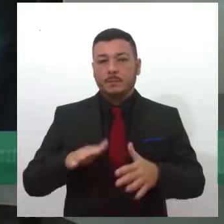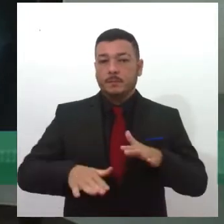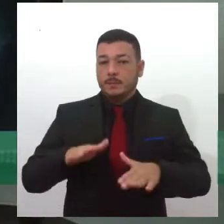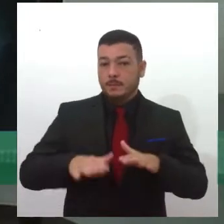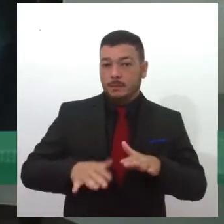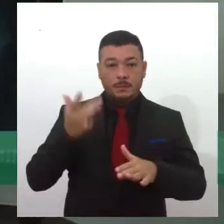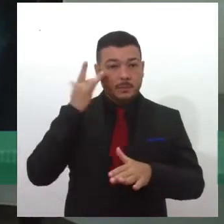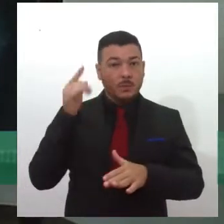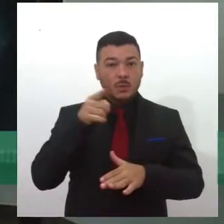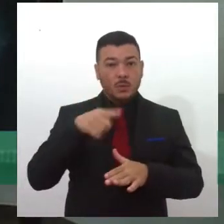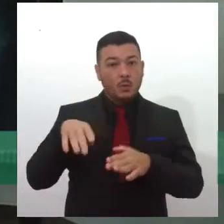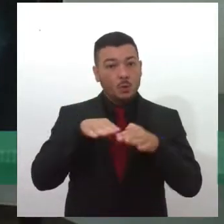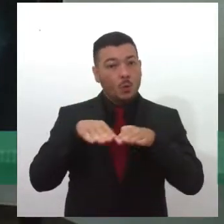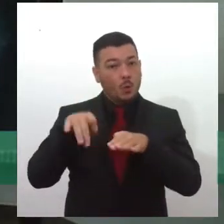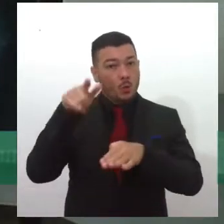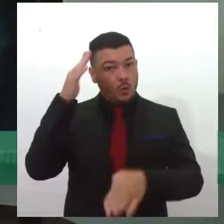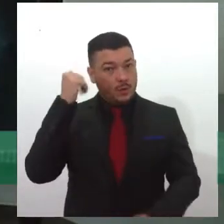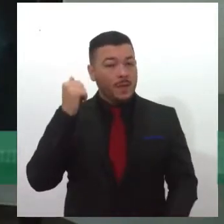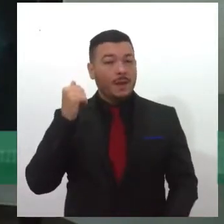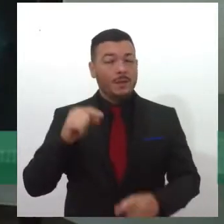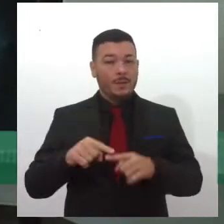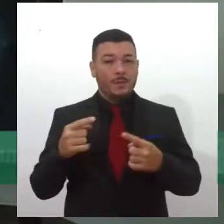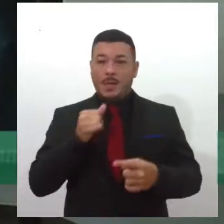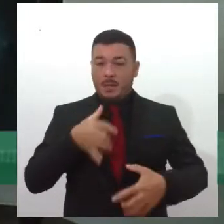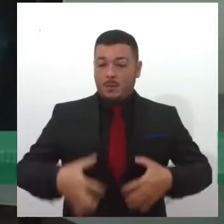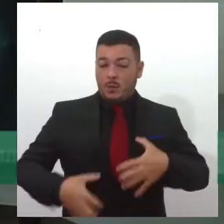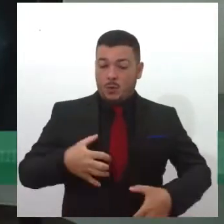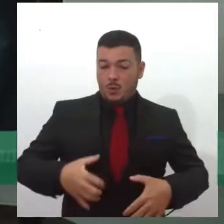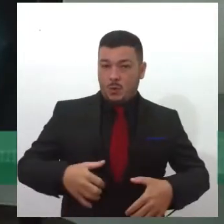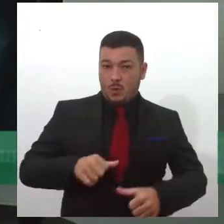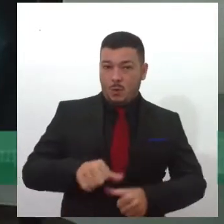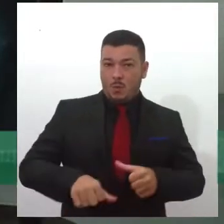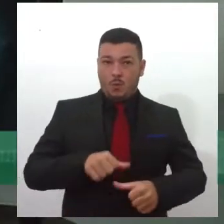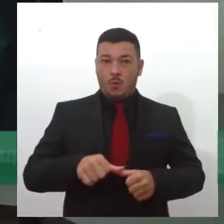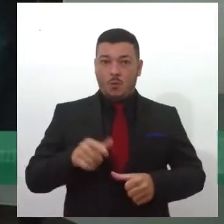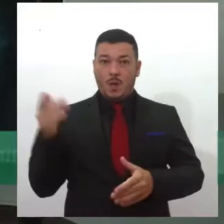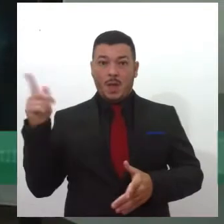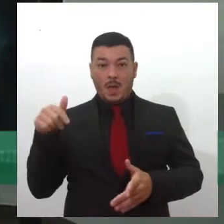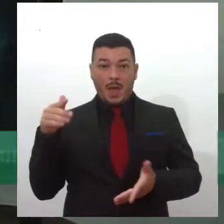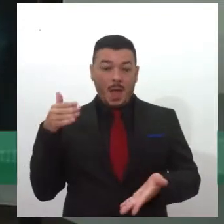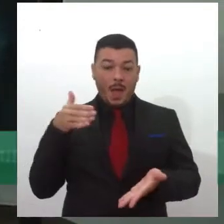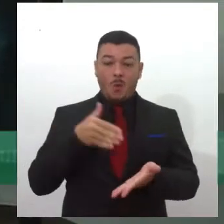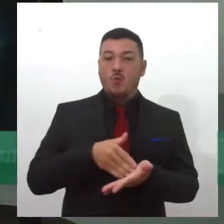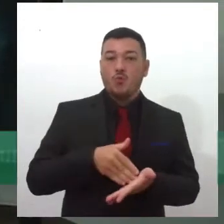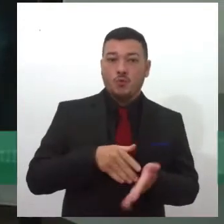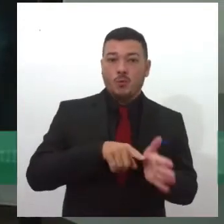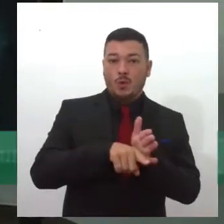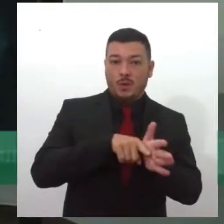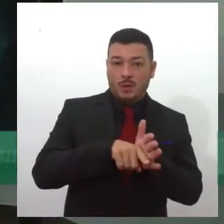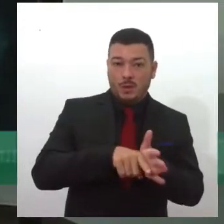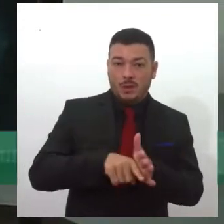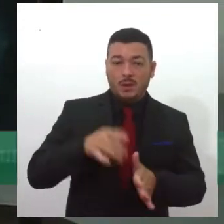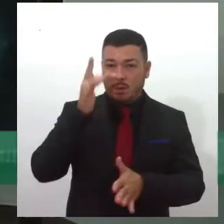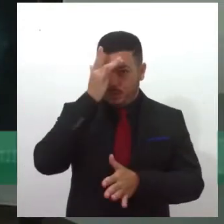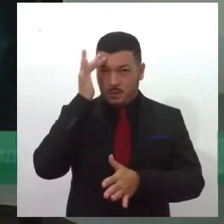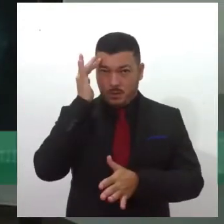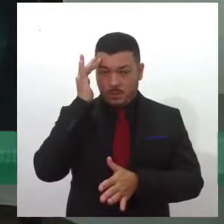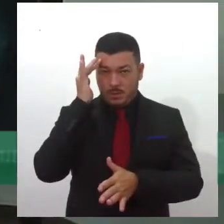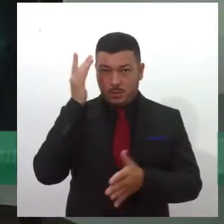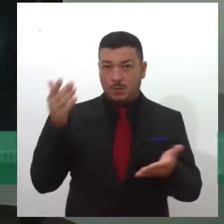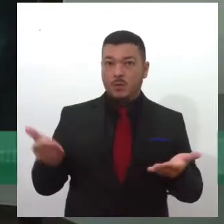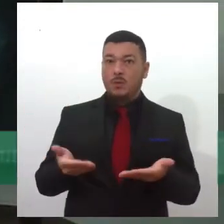não sei se todos sabem, né, mas, assim, o transplante, ele é a última alternativa de tratamento para uma pessoa que está